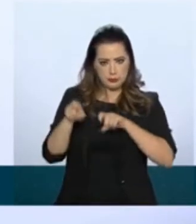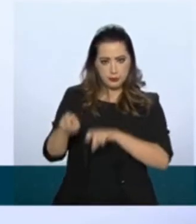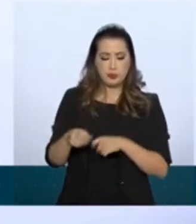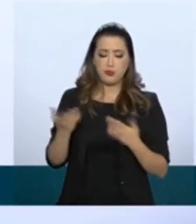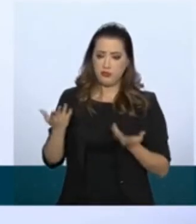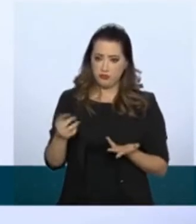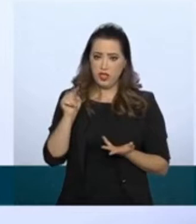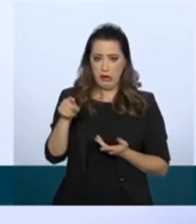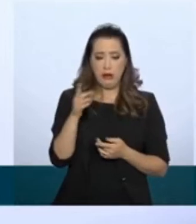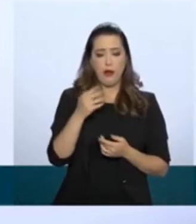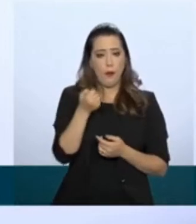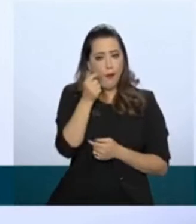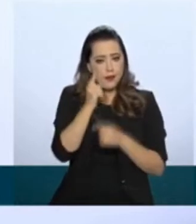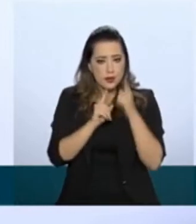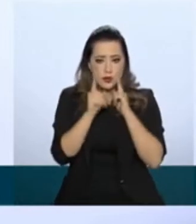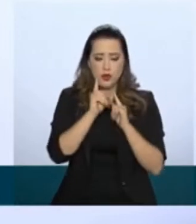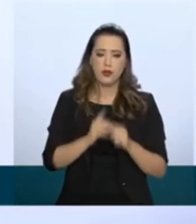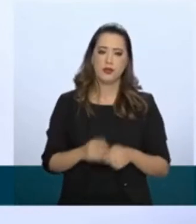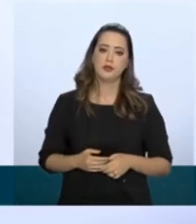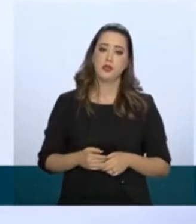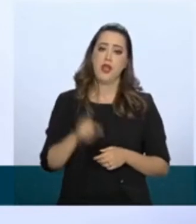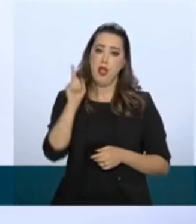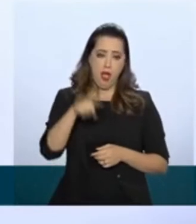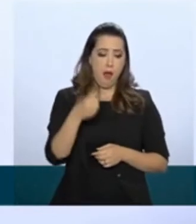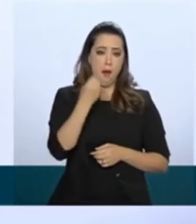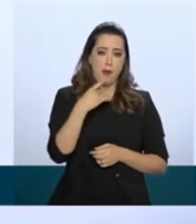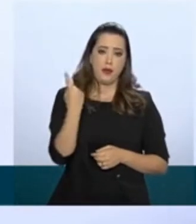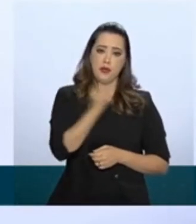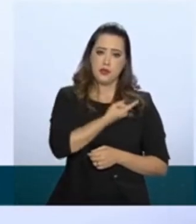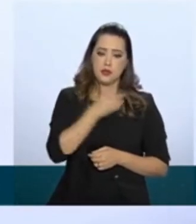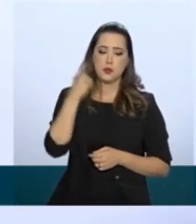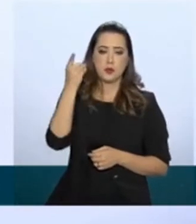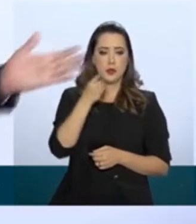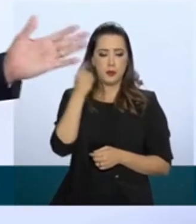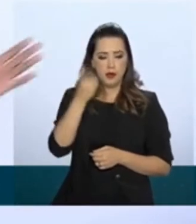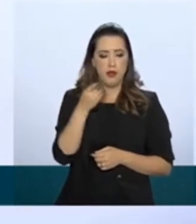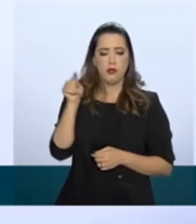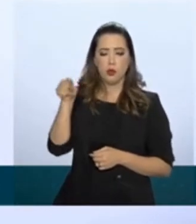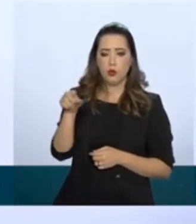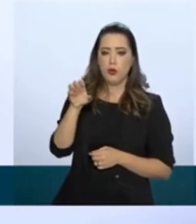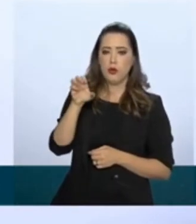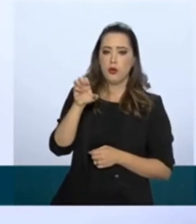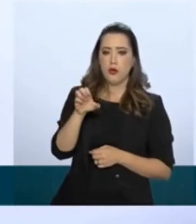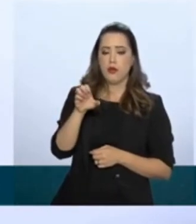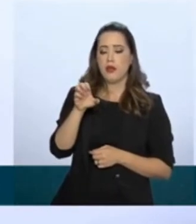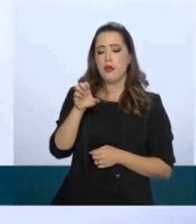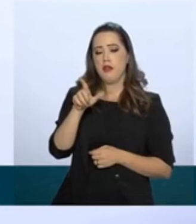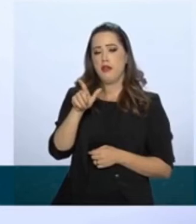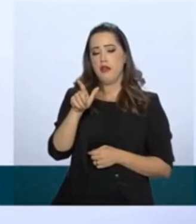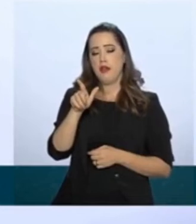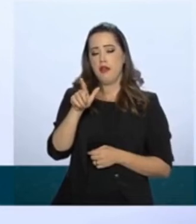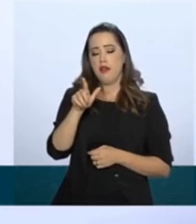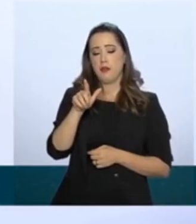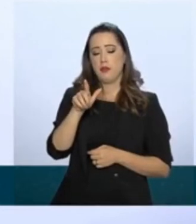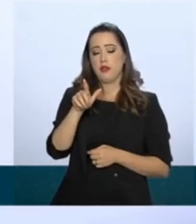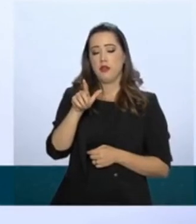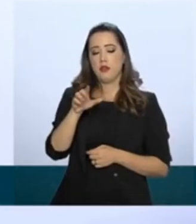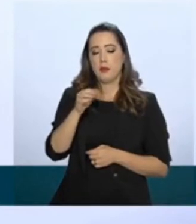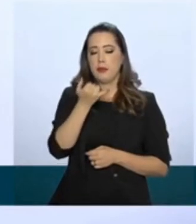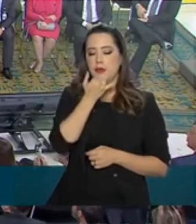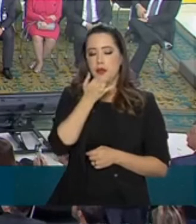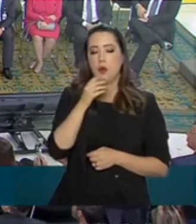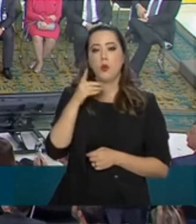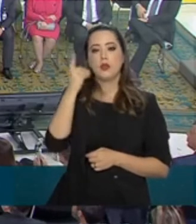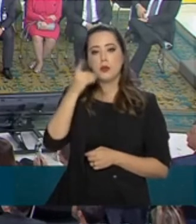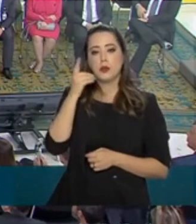deputado Ivaí. E depois, obviamente, o Davi e Colombo, eu